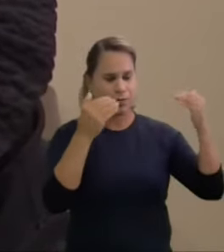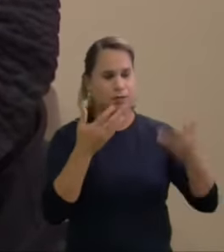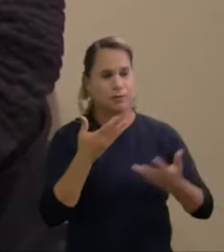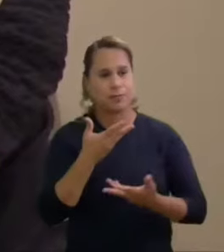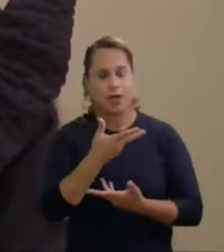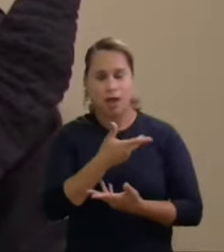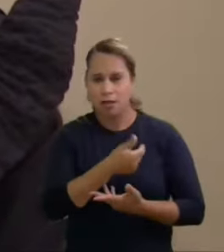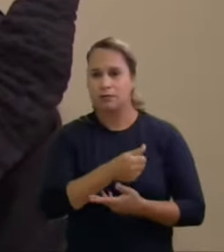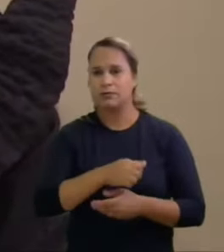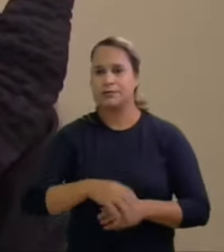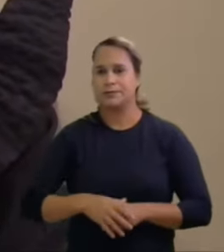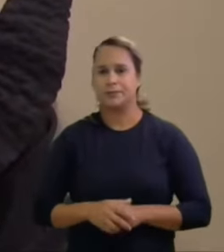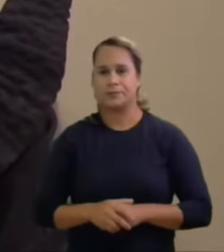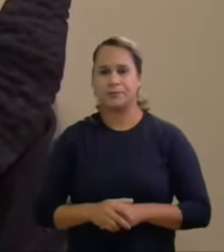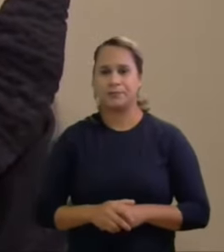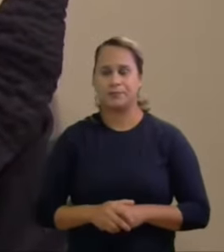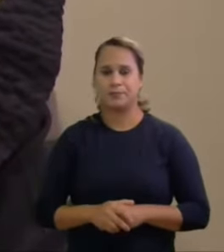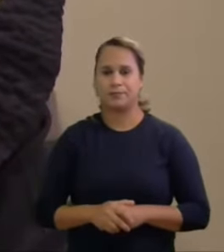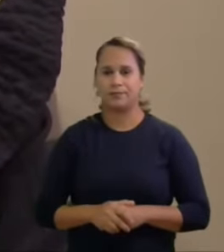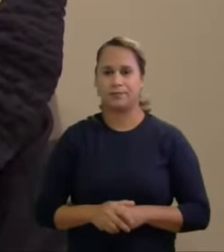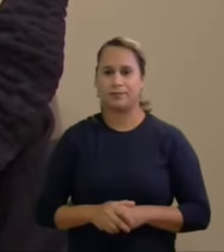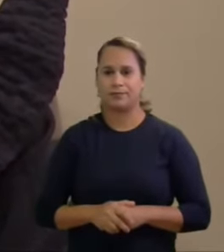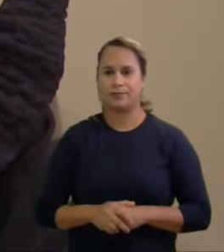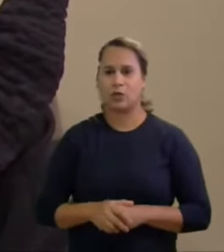lado trouxe um voto